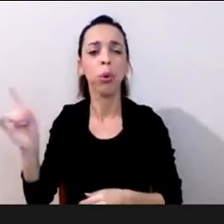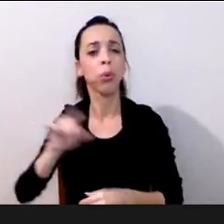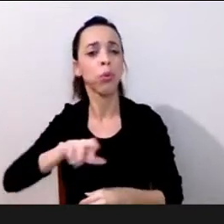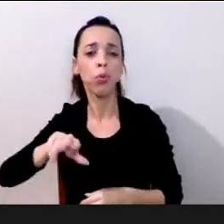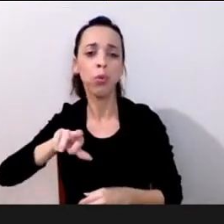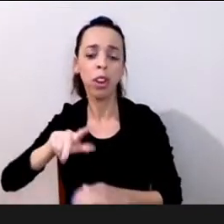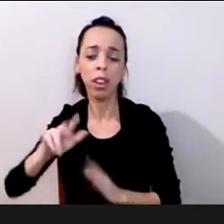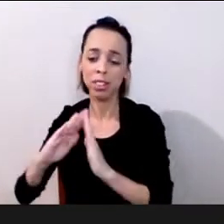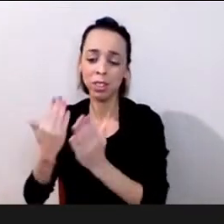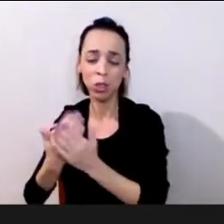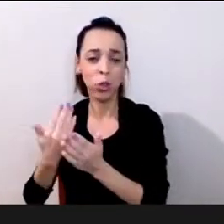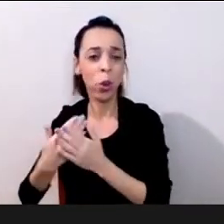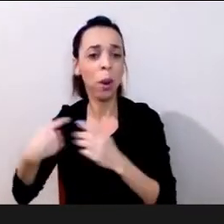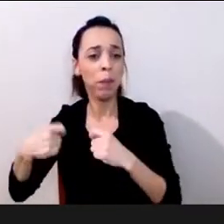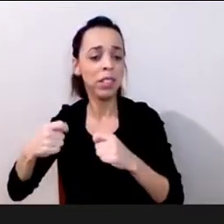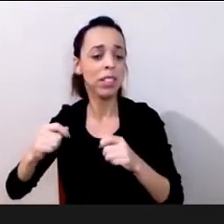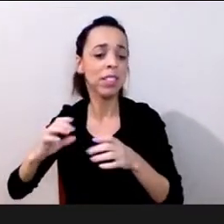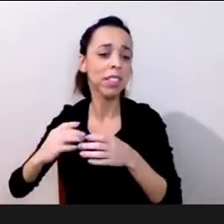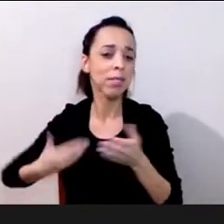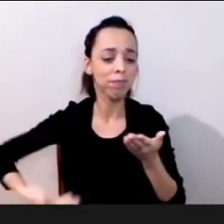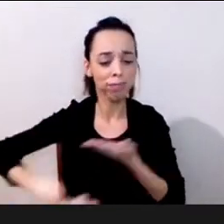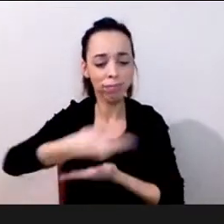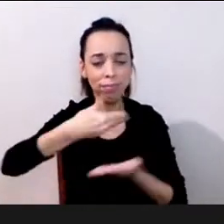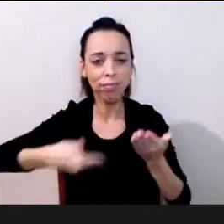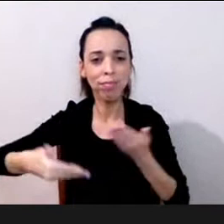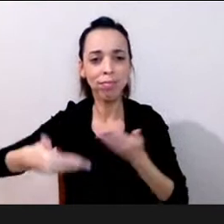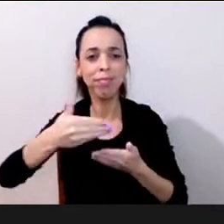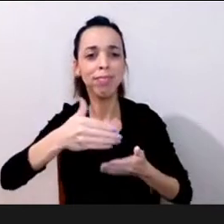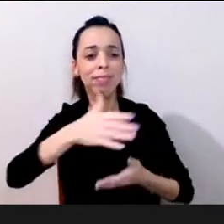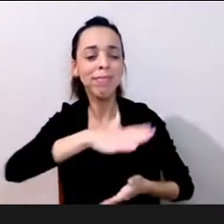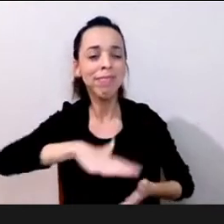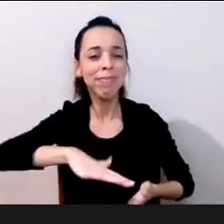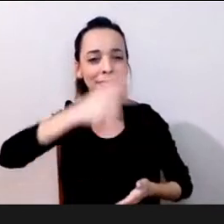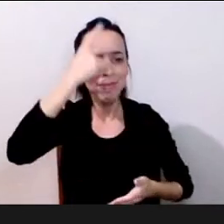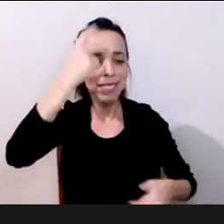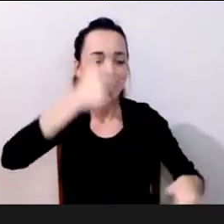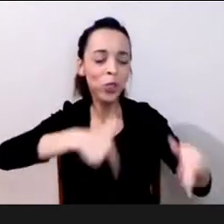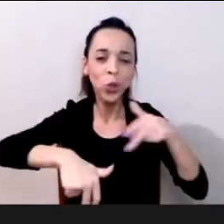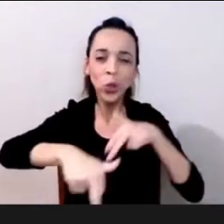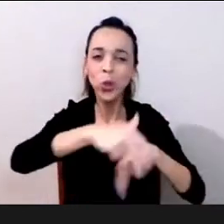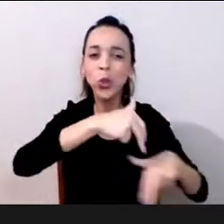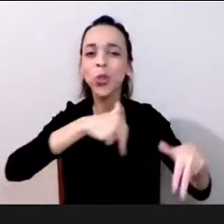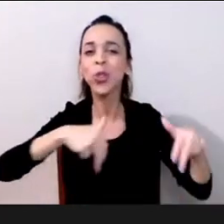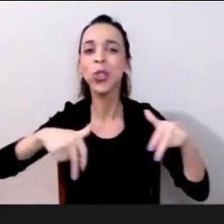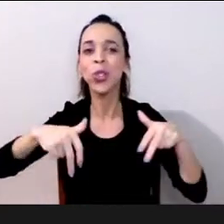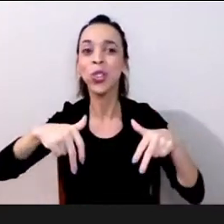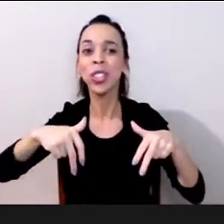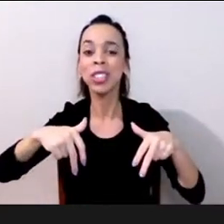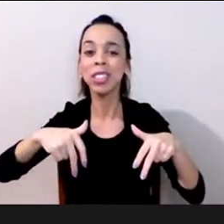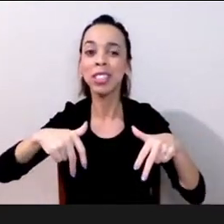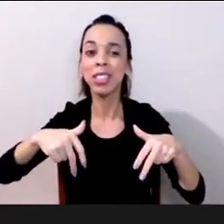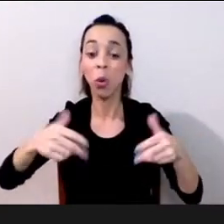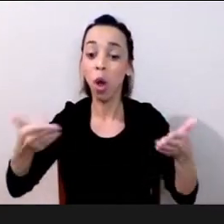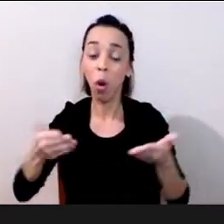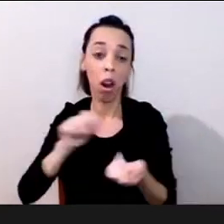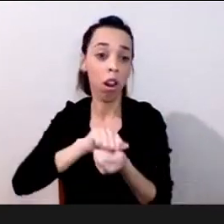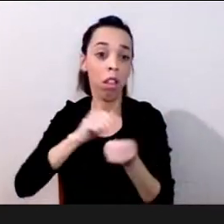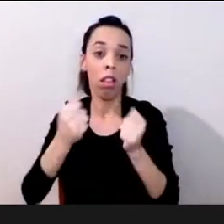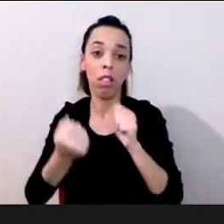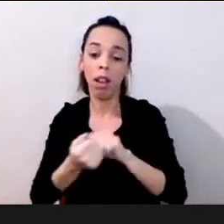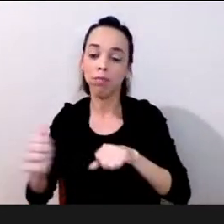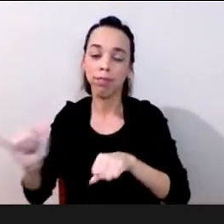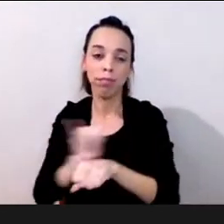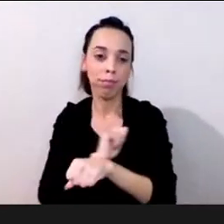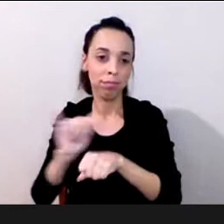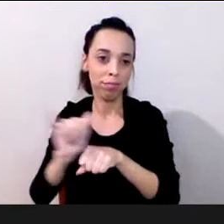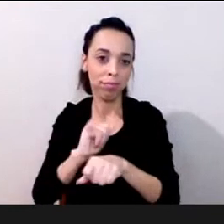com diferentes contextos é necessário ser repensado e a gente tem que se lançar rumo a essa nova